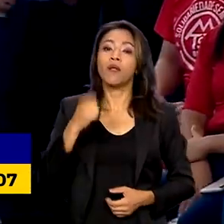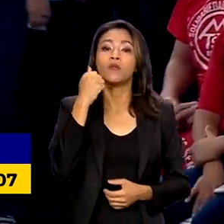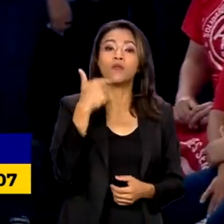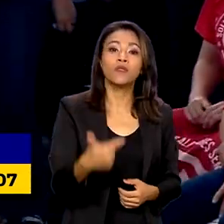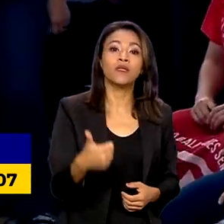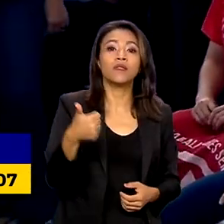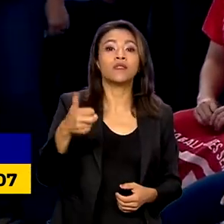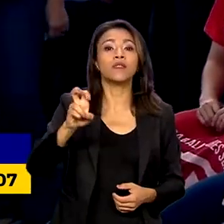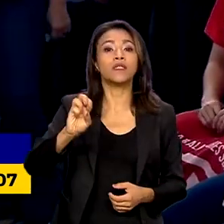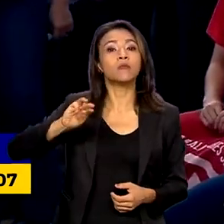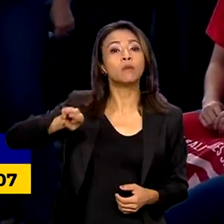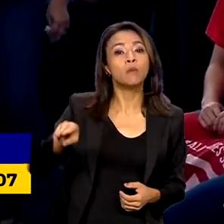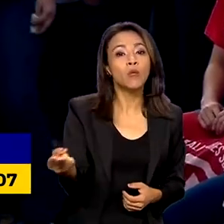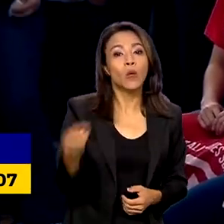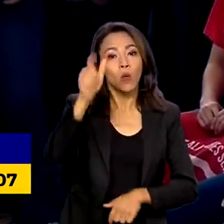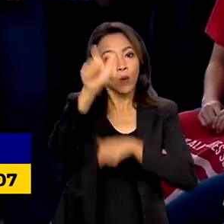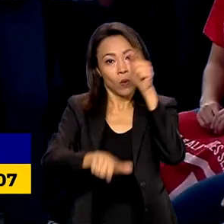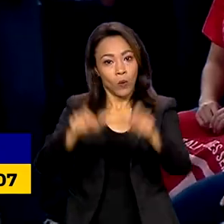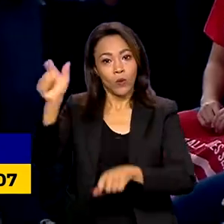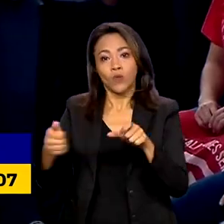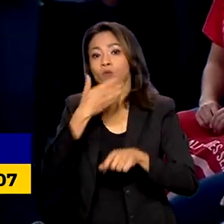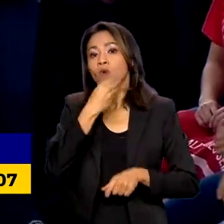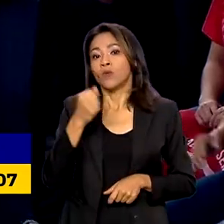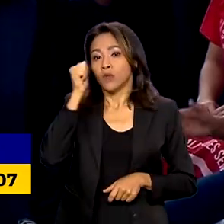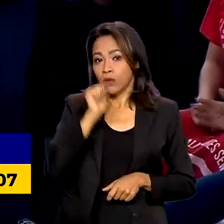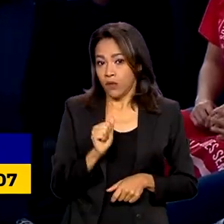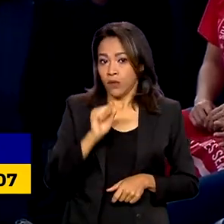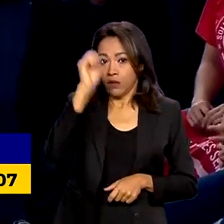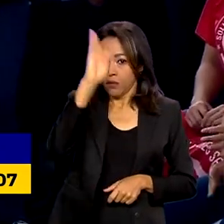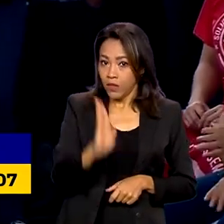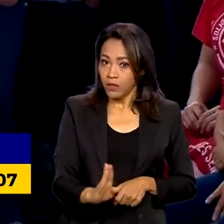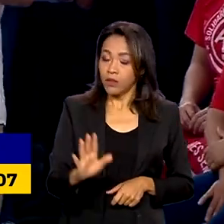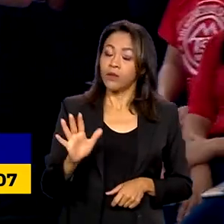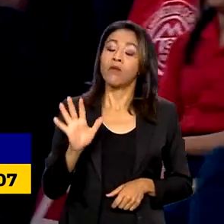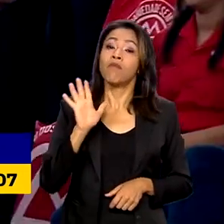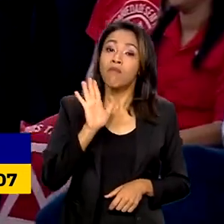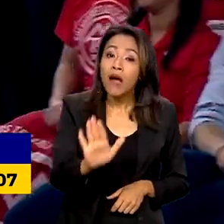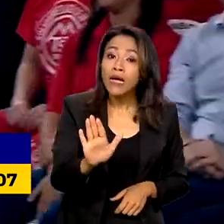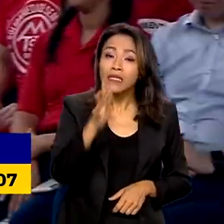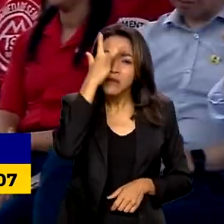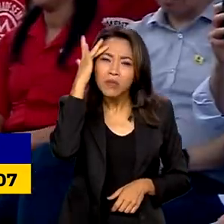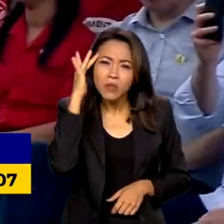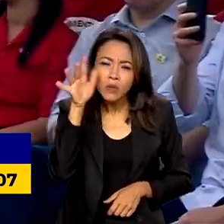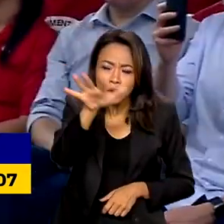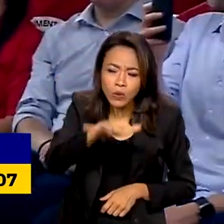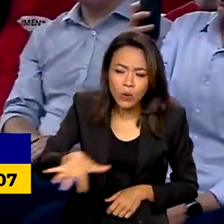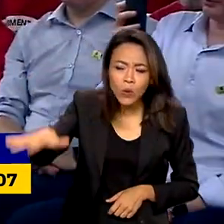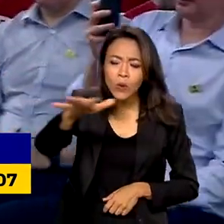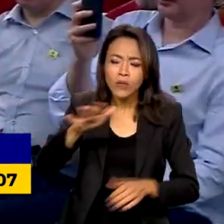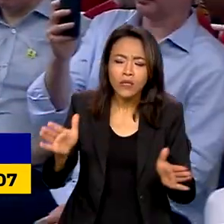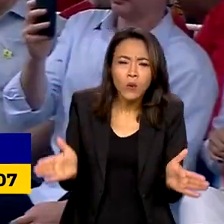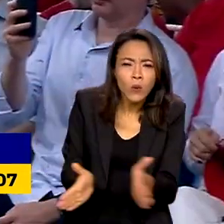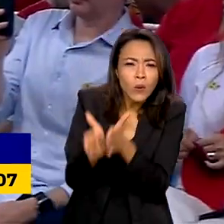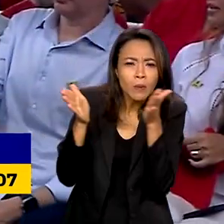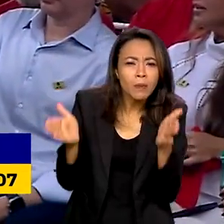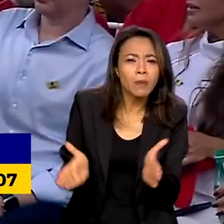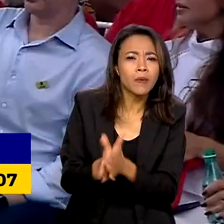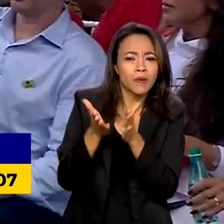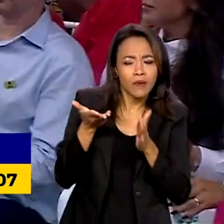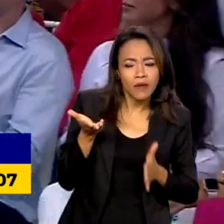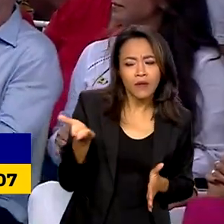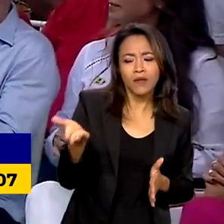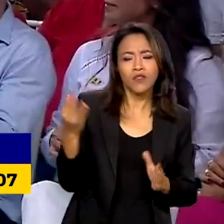brasileiros e brasileiras, mas serão as pessoas mais humildes, as pessoas mais